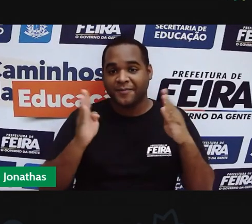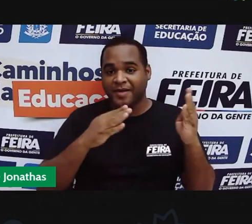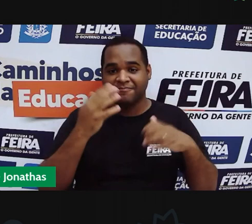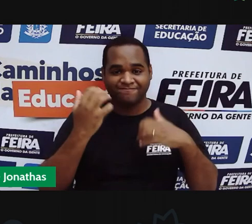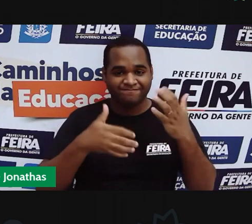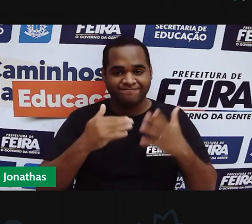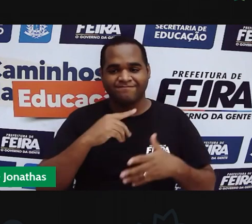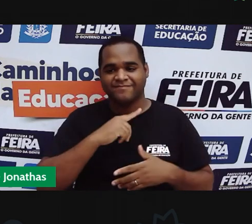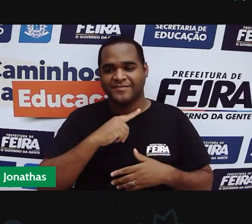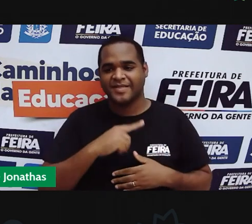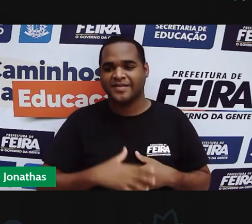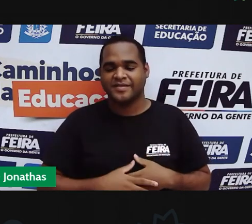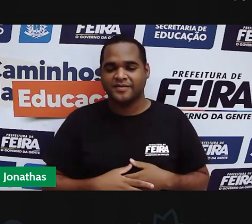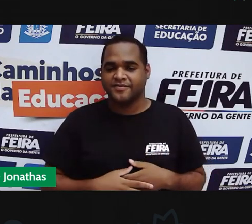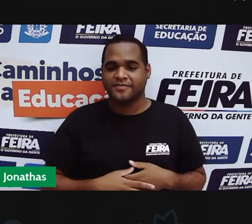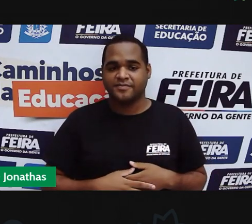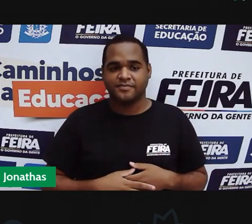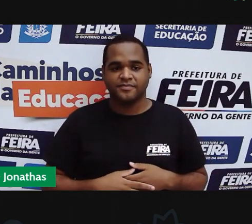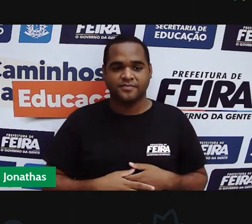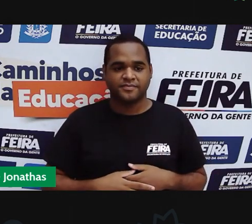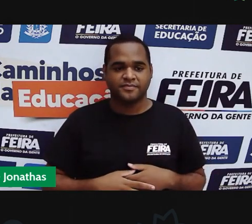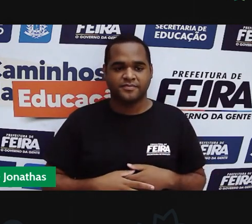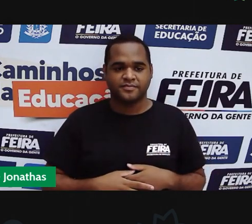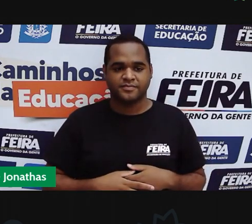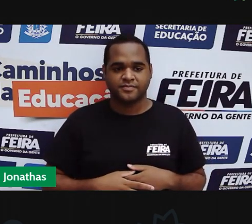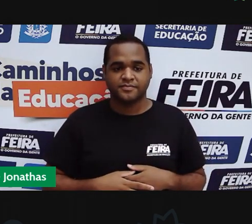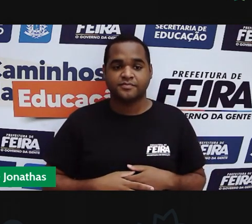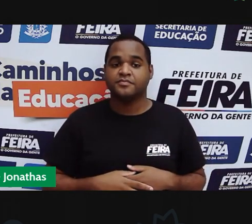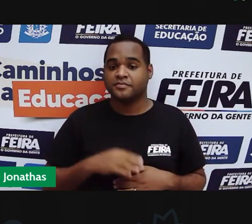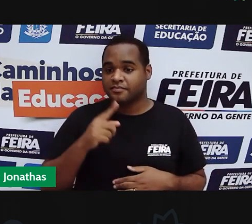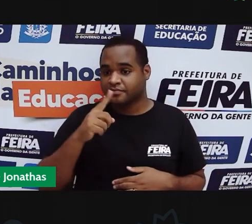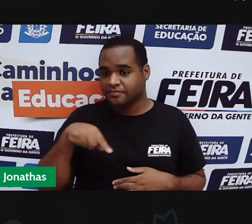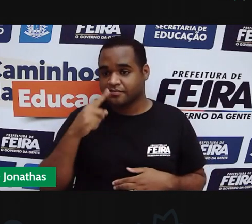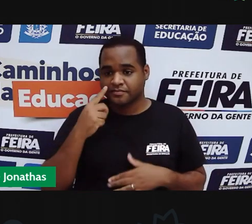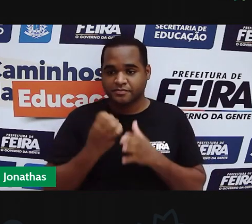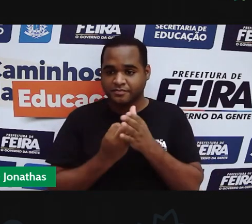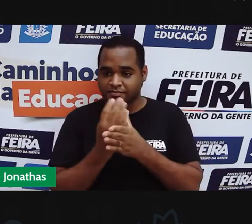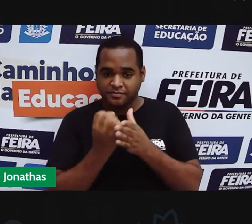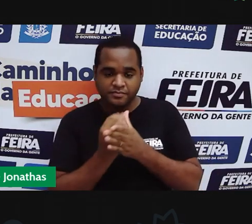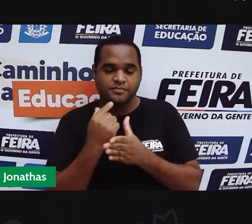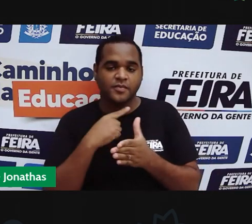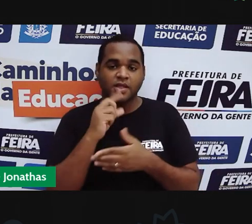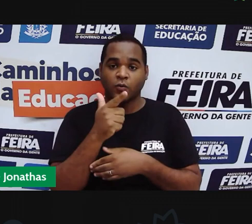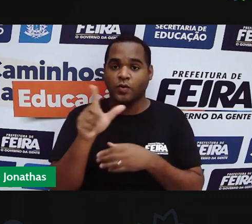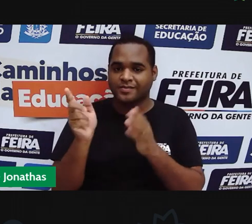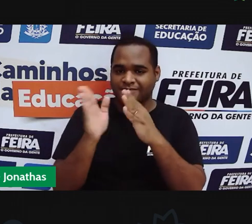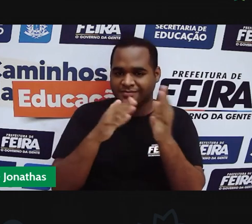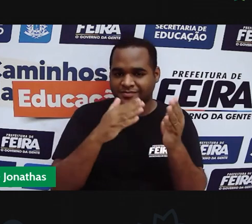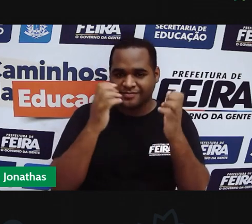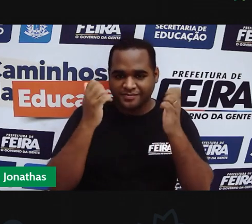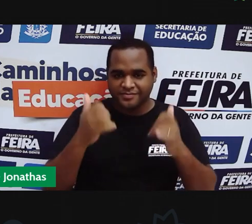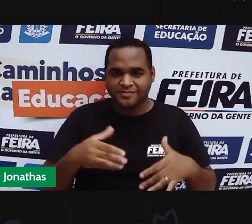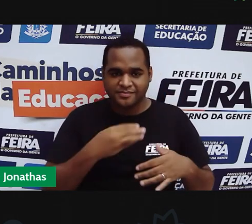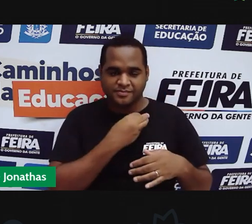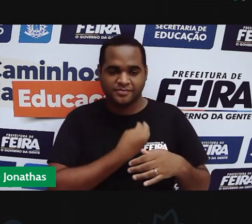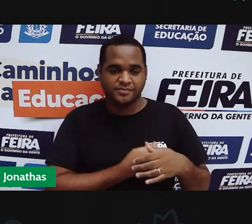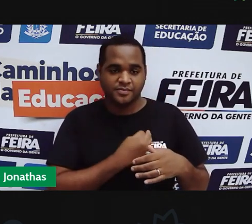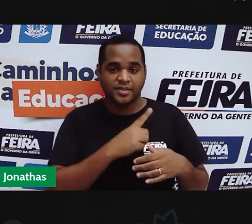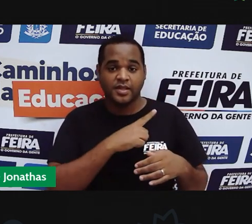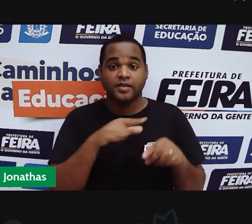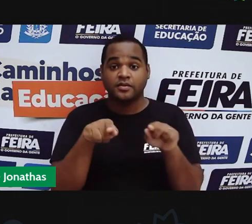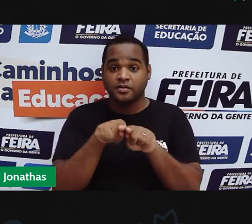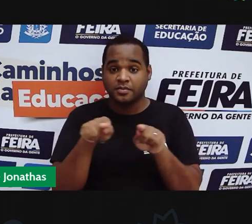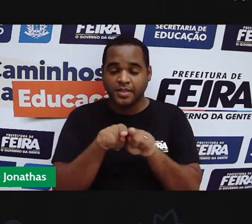e vamos fazer a mágica para aparecer a outra tela que